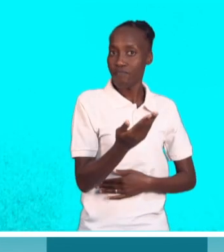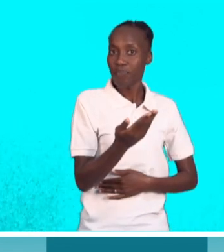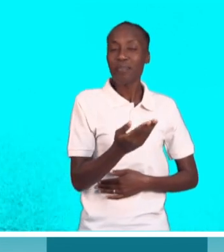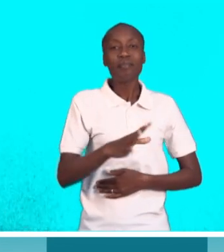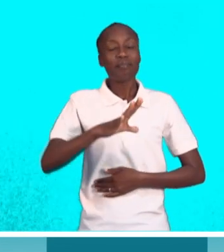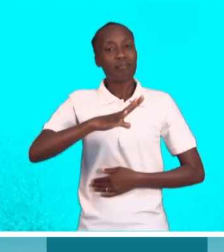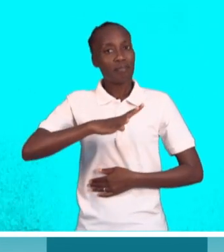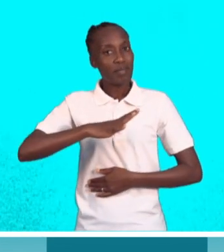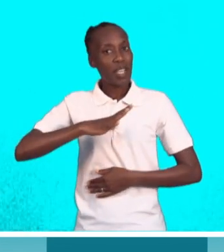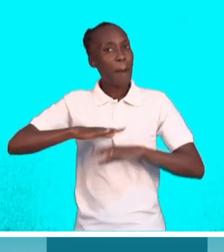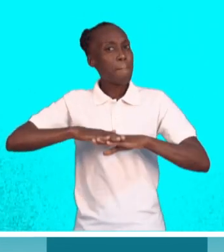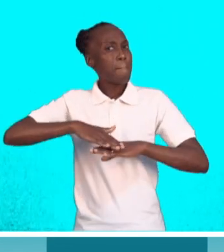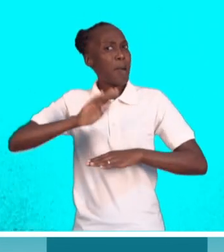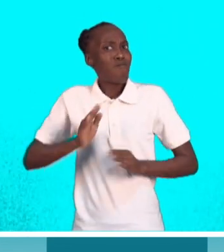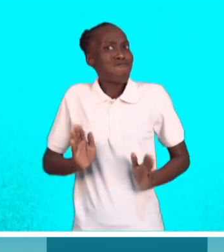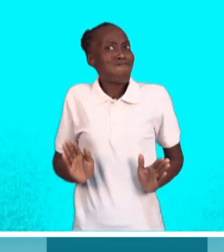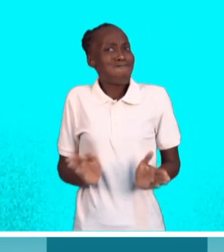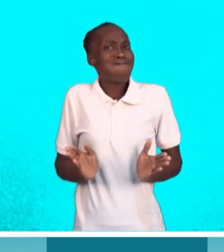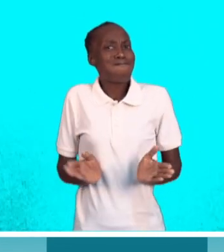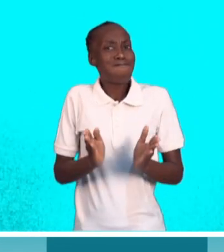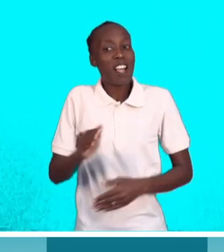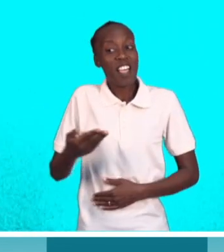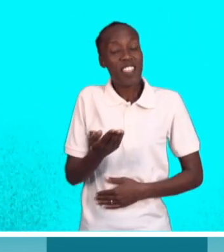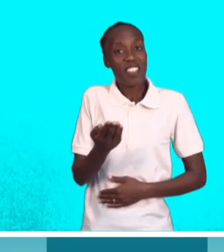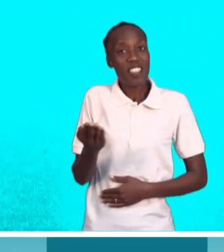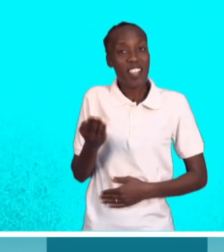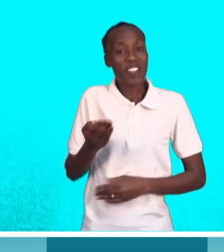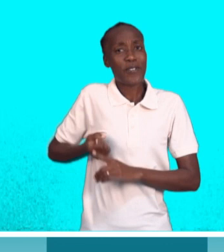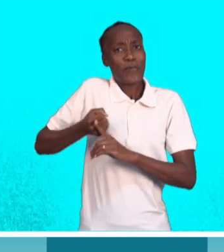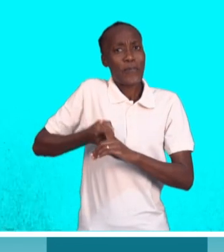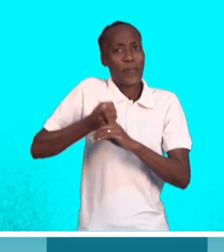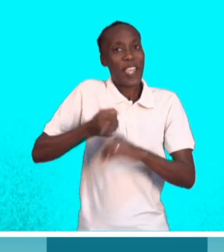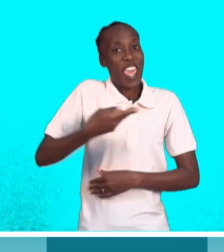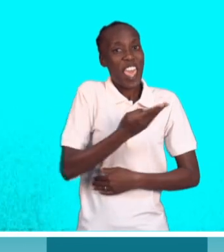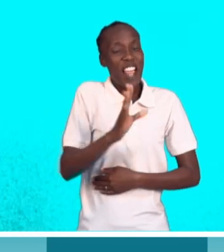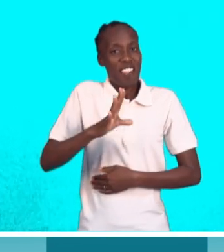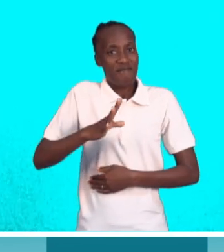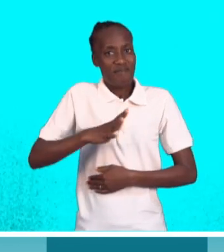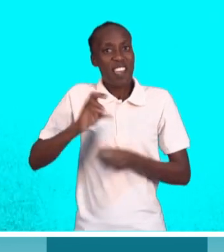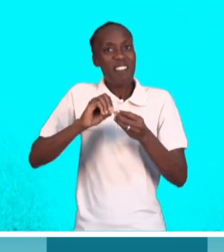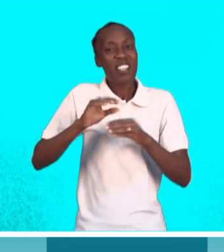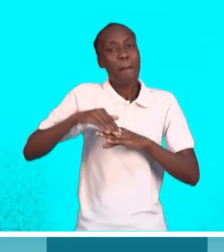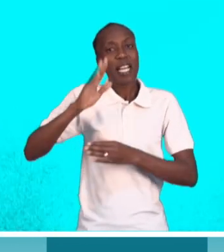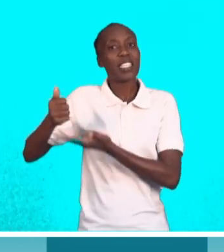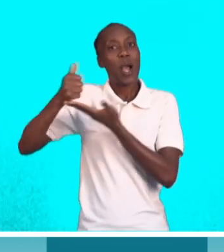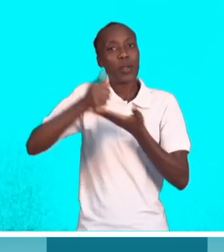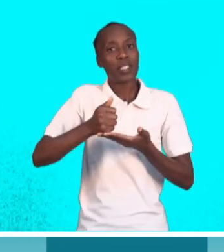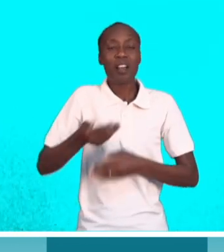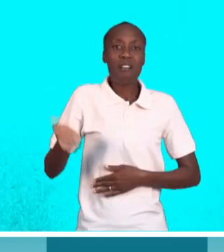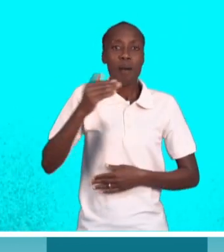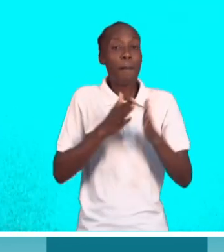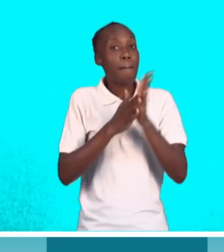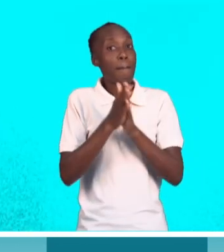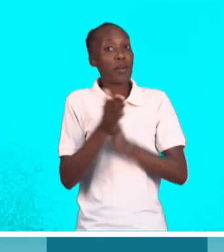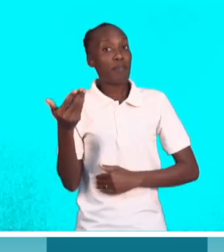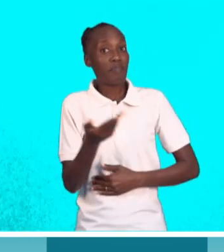bastante proativos nesta nossa empreitada. Eles têm nos puxado bastante e vamos aproveitar